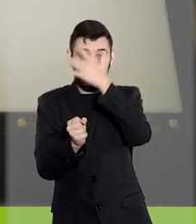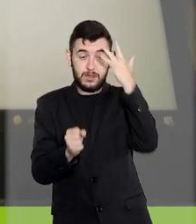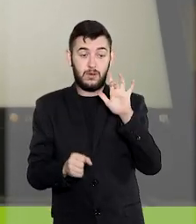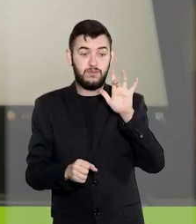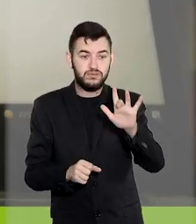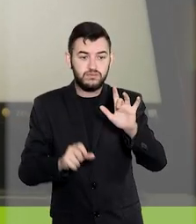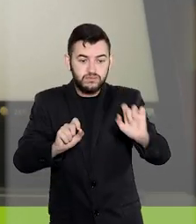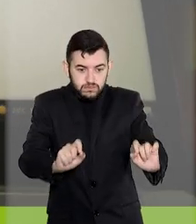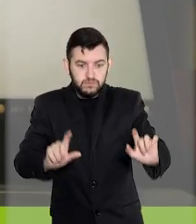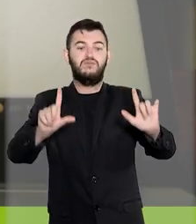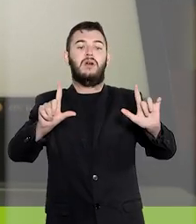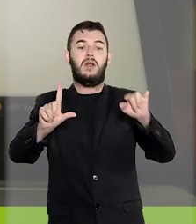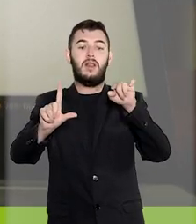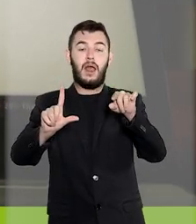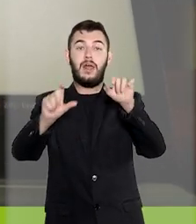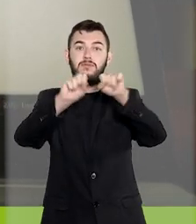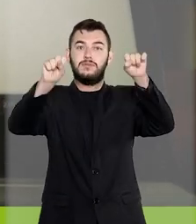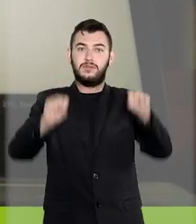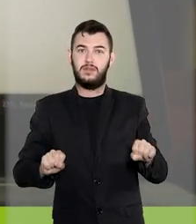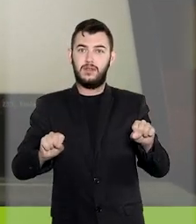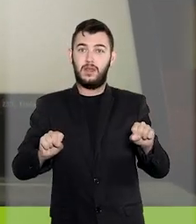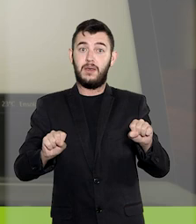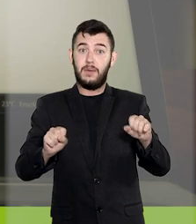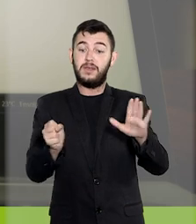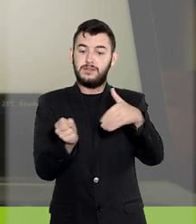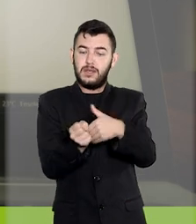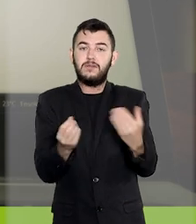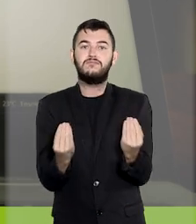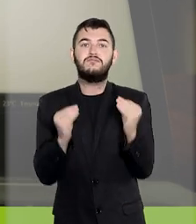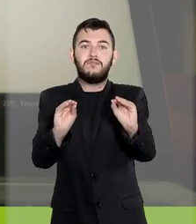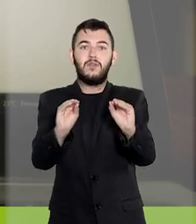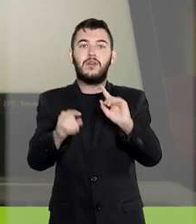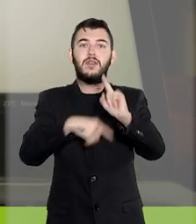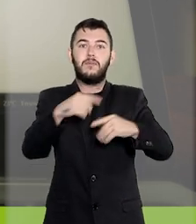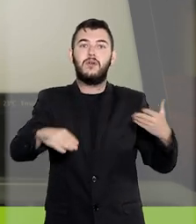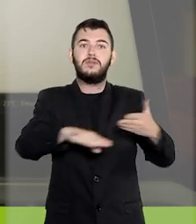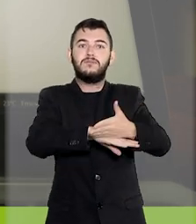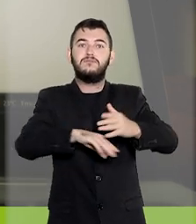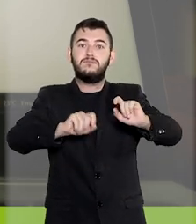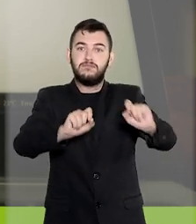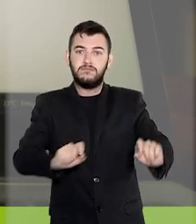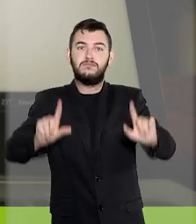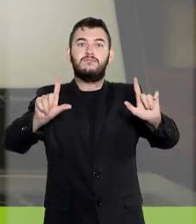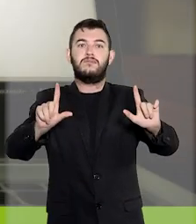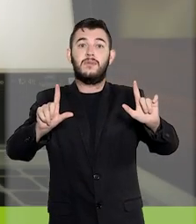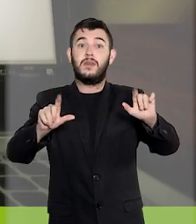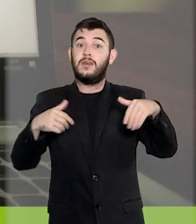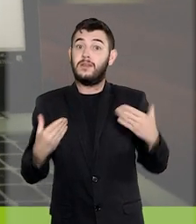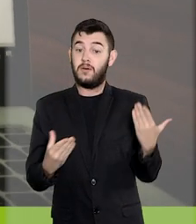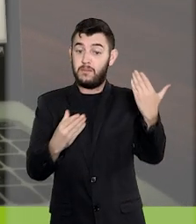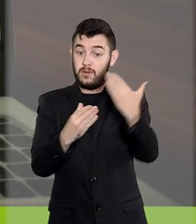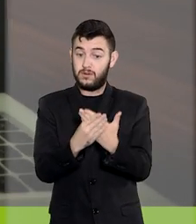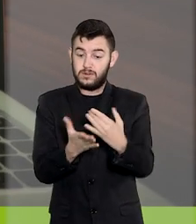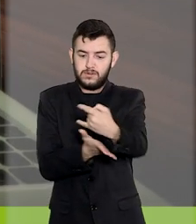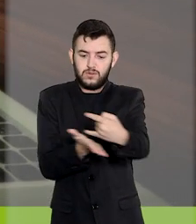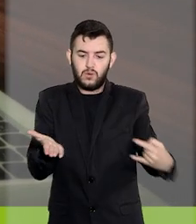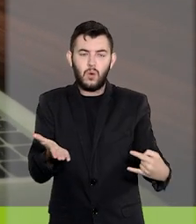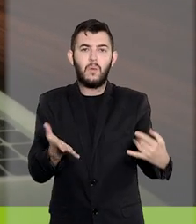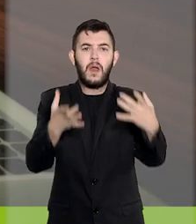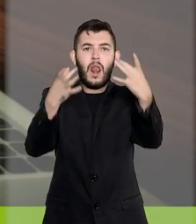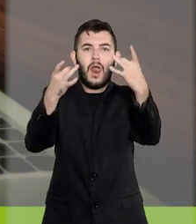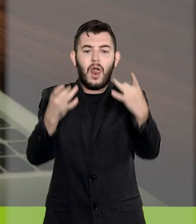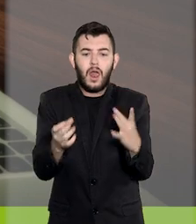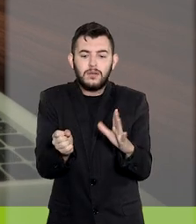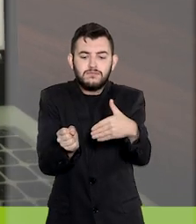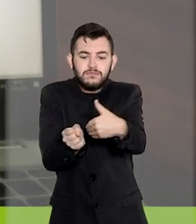abre esta janela. Aí, é só informar a senha e, em seguida, clicar em Acessar. Aqui, processos e